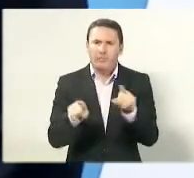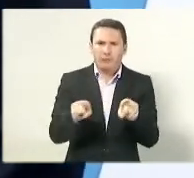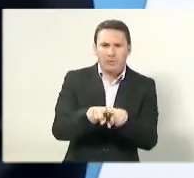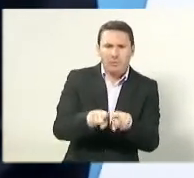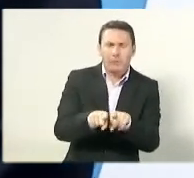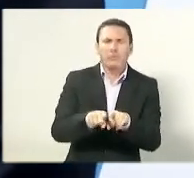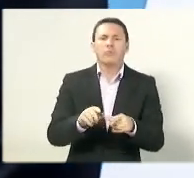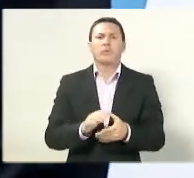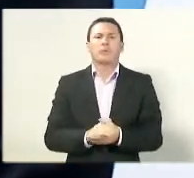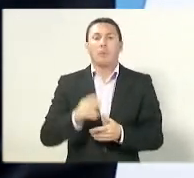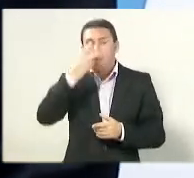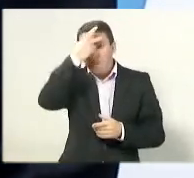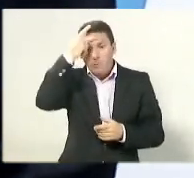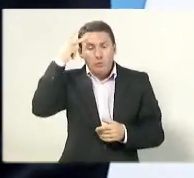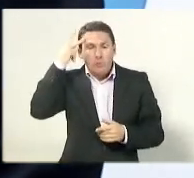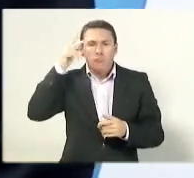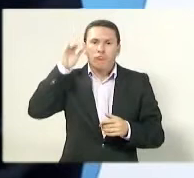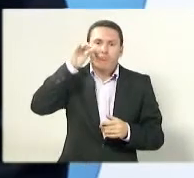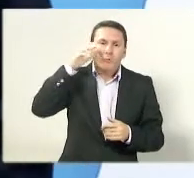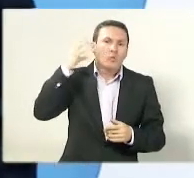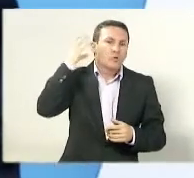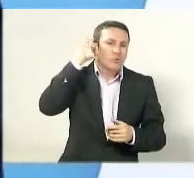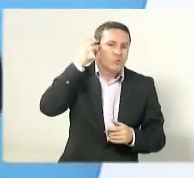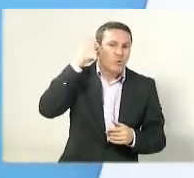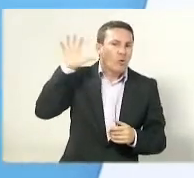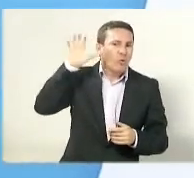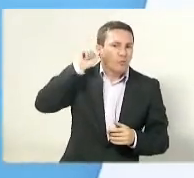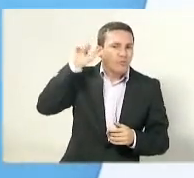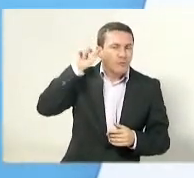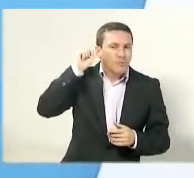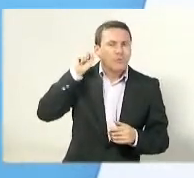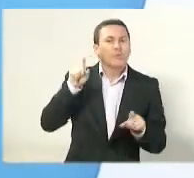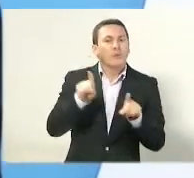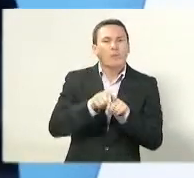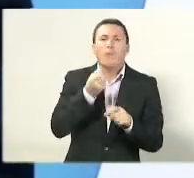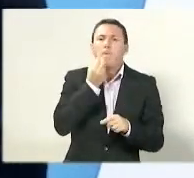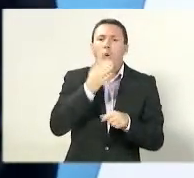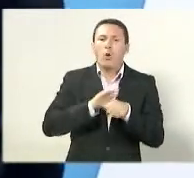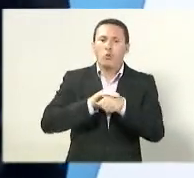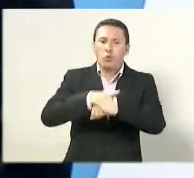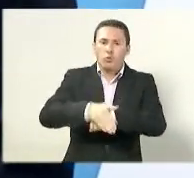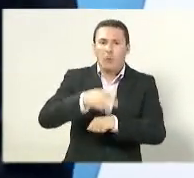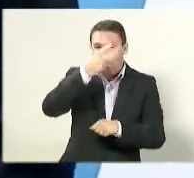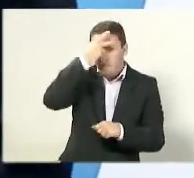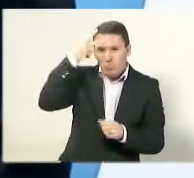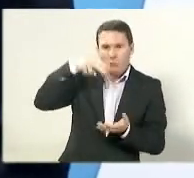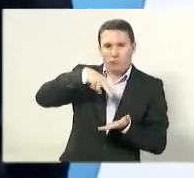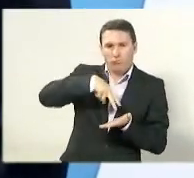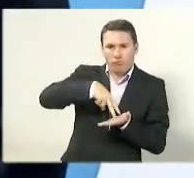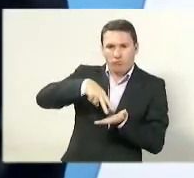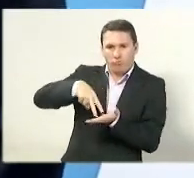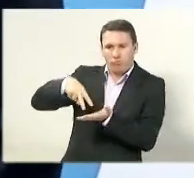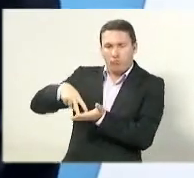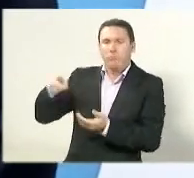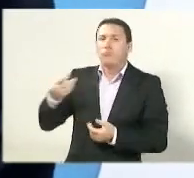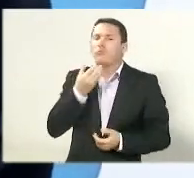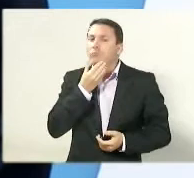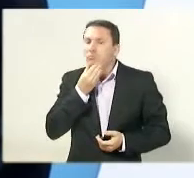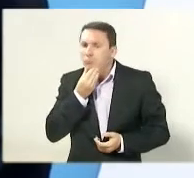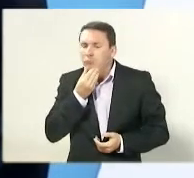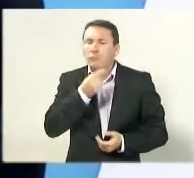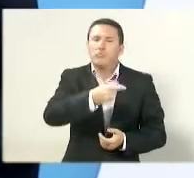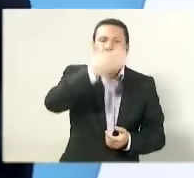noite, Roberto Carlos, boa noite, Casagrande, boa noite, Camila. É um prazer muito grande